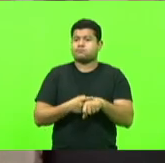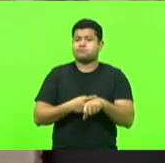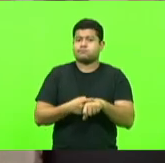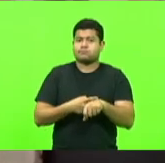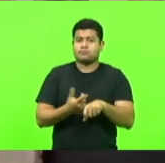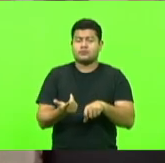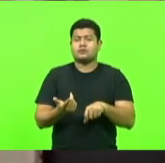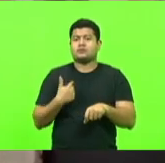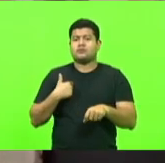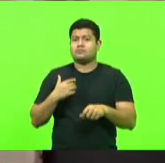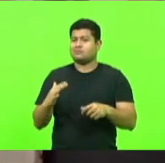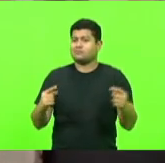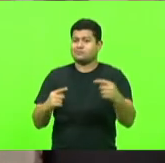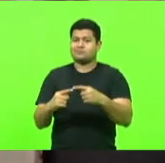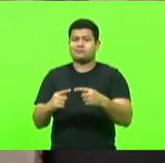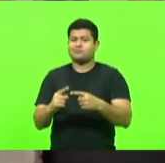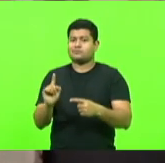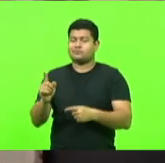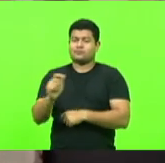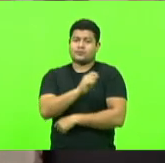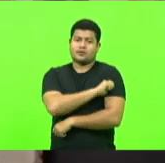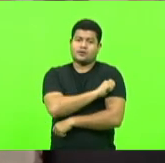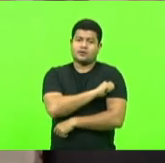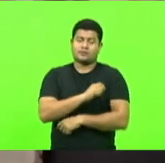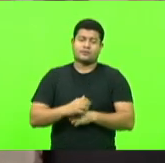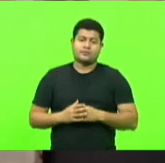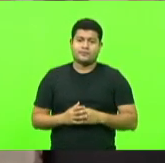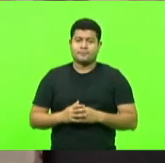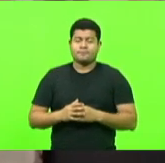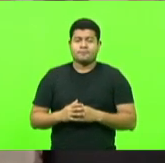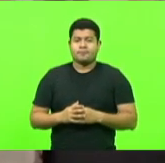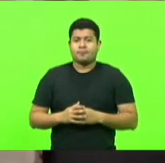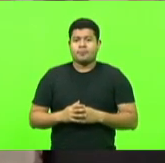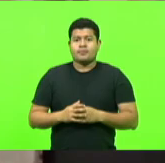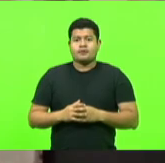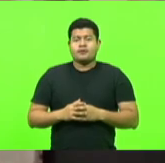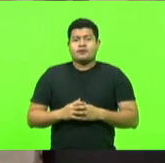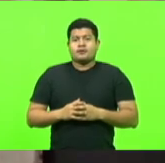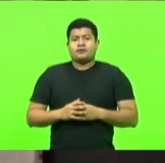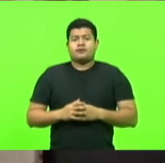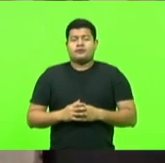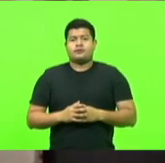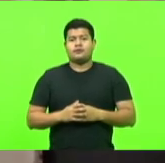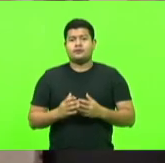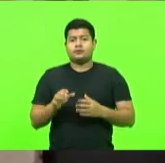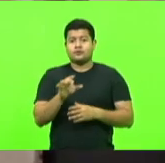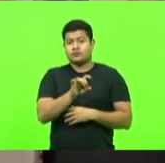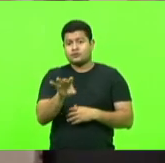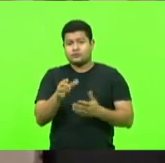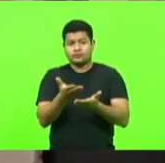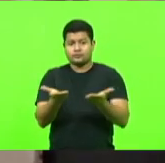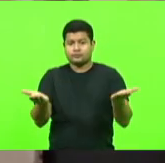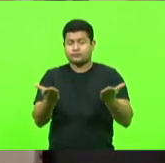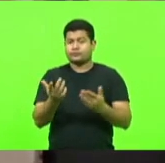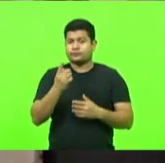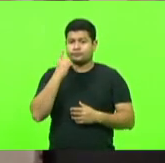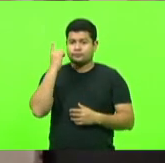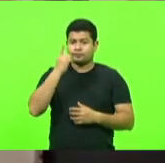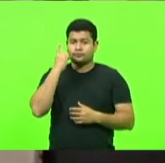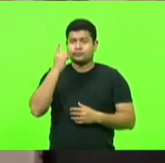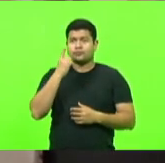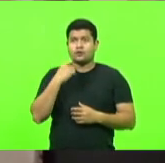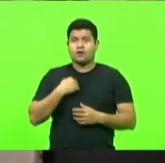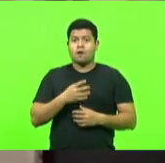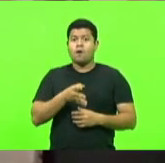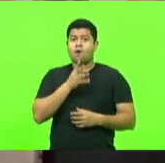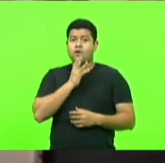não apropriado para o espaço da sala de aula. Então, apenas para os senhores deputados que ainda não estão a par poderem conhecer a